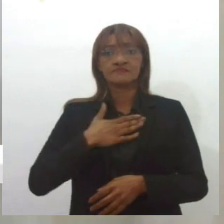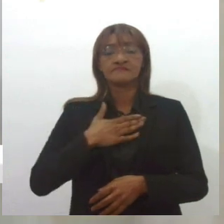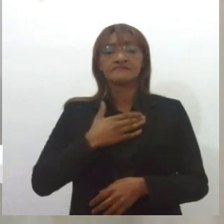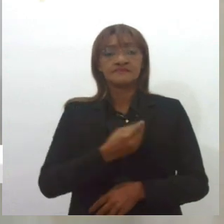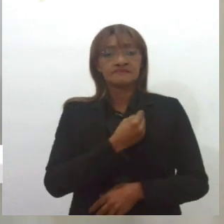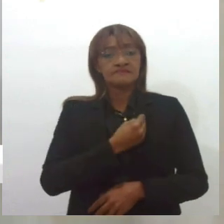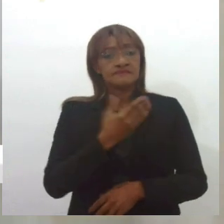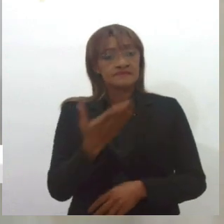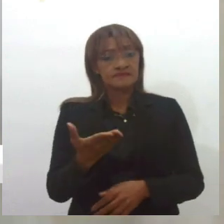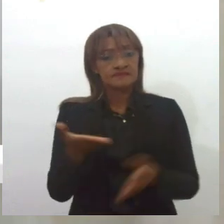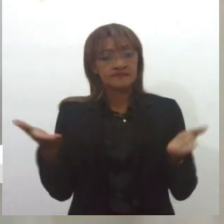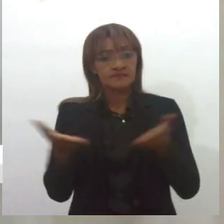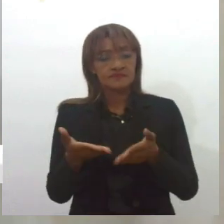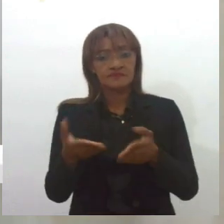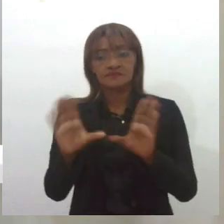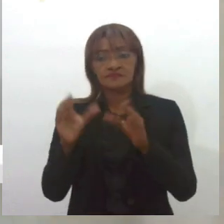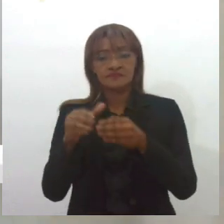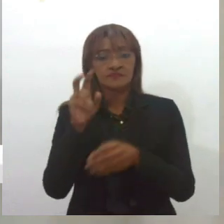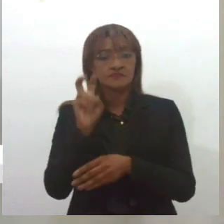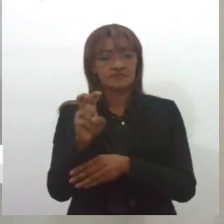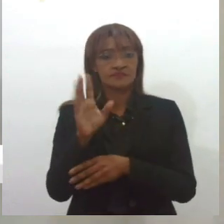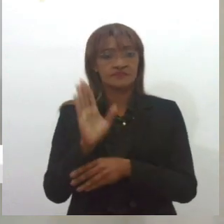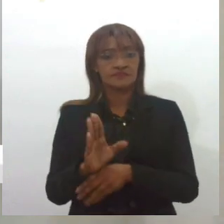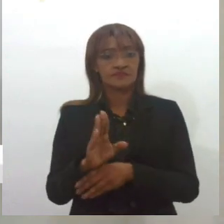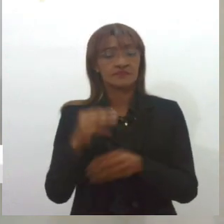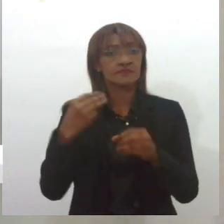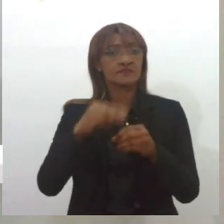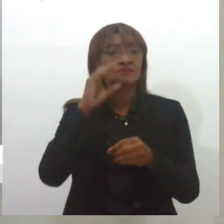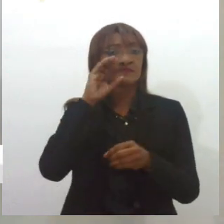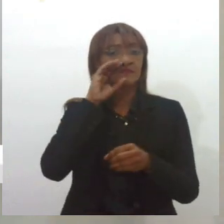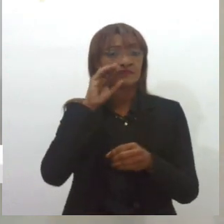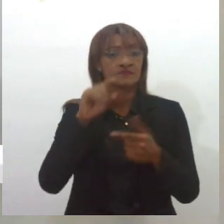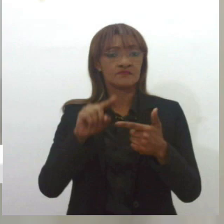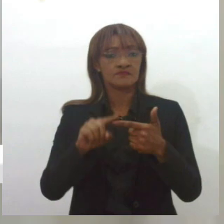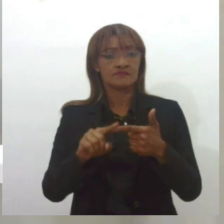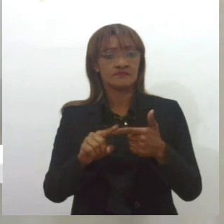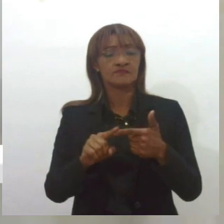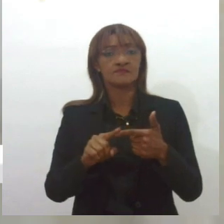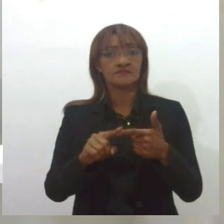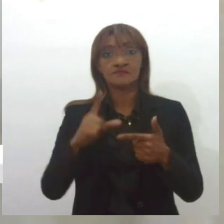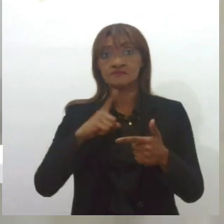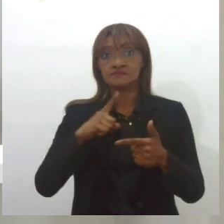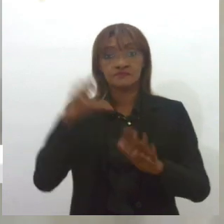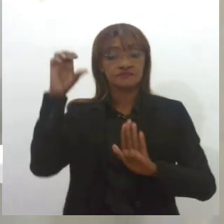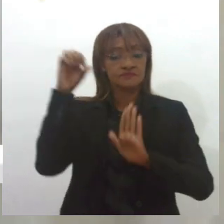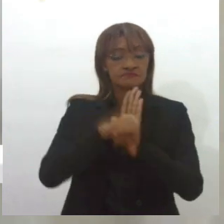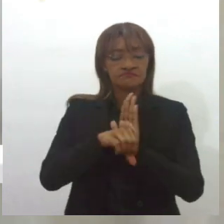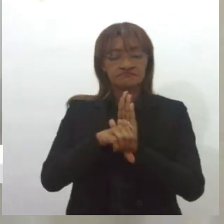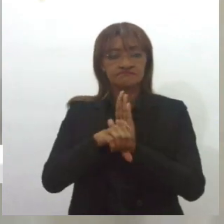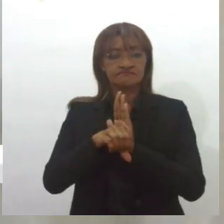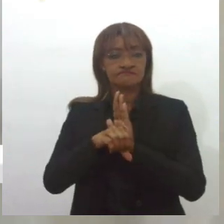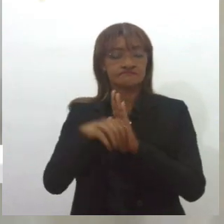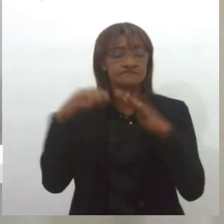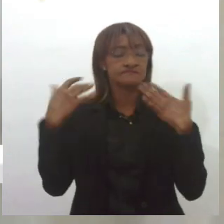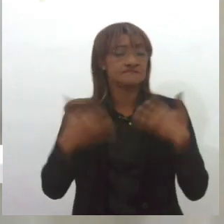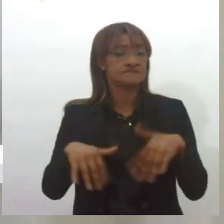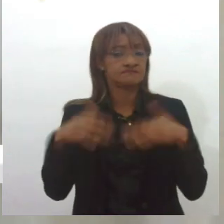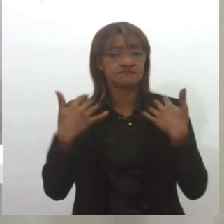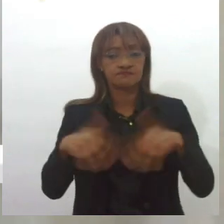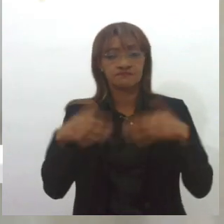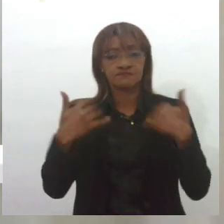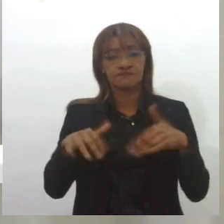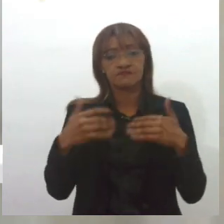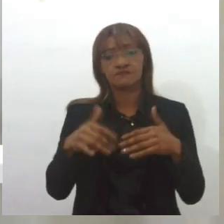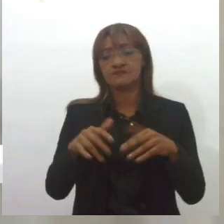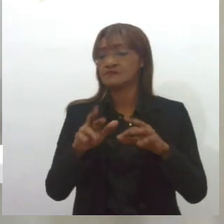estou comandando o 5º Batalhão, a região de Nossa Senhora do Socorro, uma região com índice de criminalidade elevadíssima, responsabilidade, vamos dizer assim,